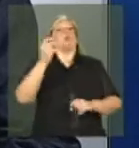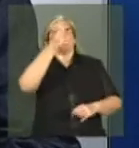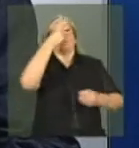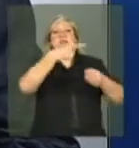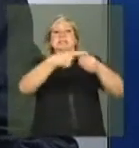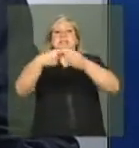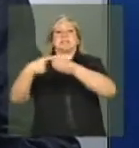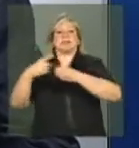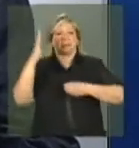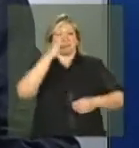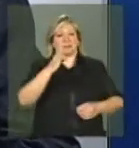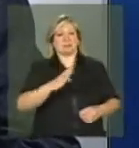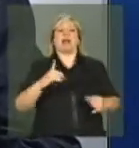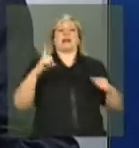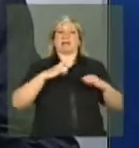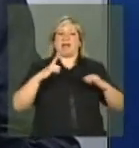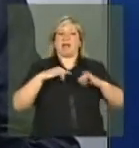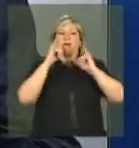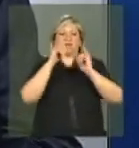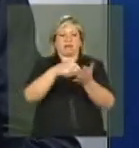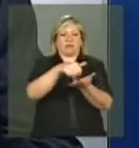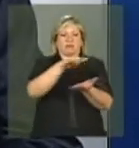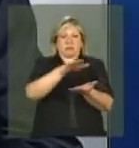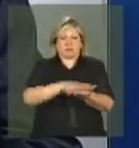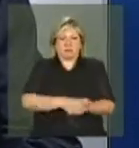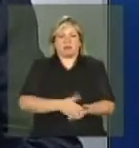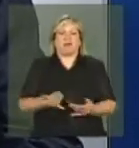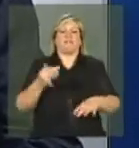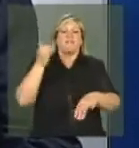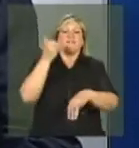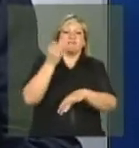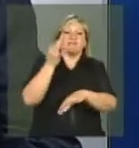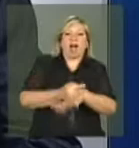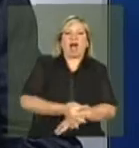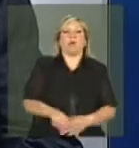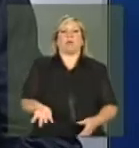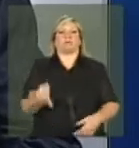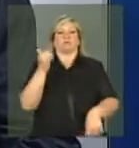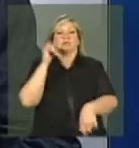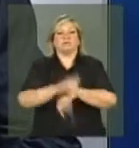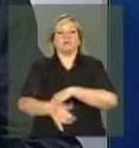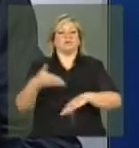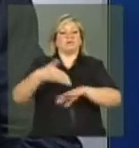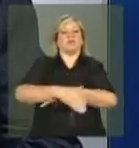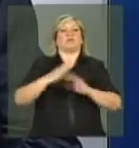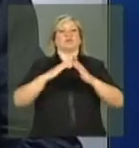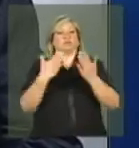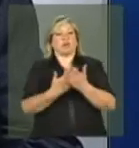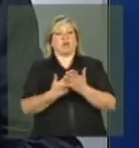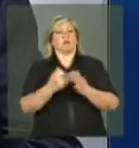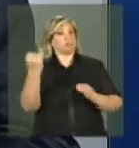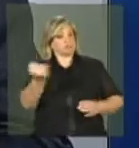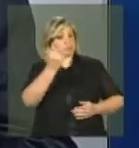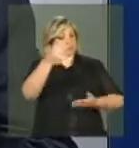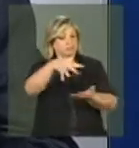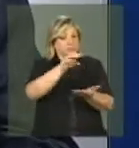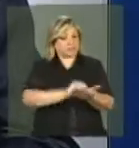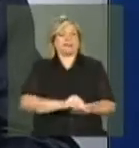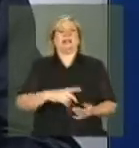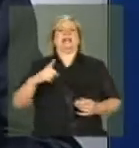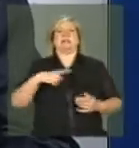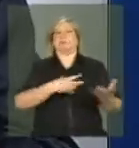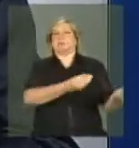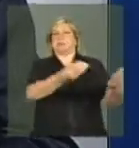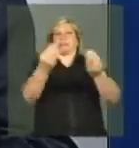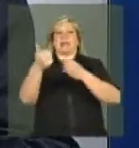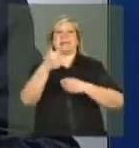informam a frequência escolar nos períodos bimestrais. E é muito importante registrar isso. Nós temos um exército de mais de